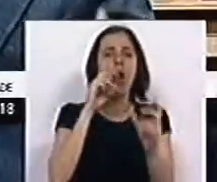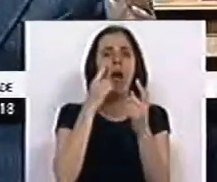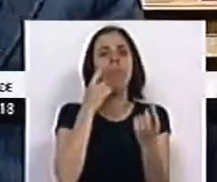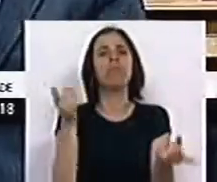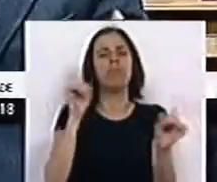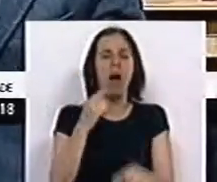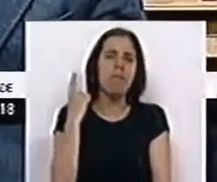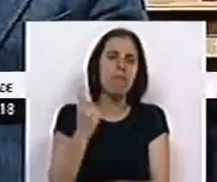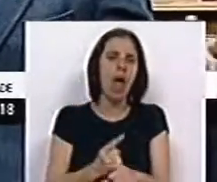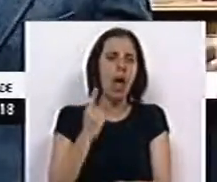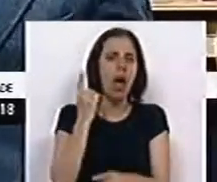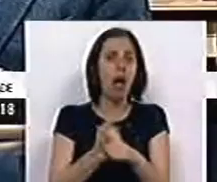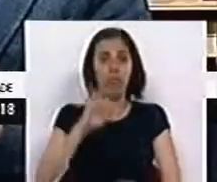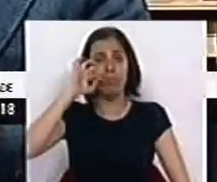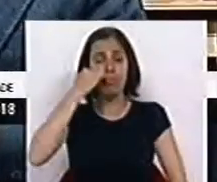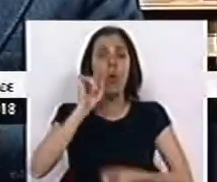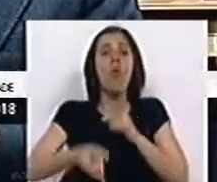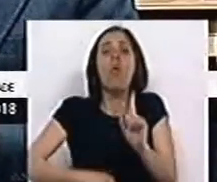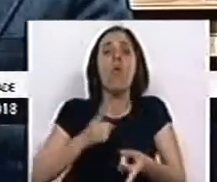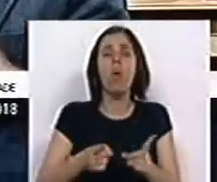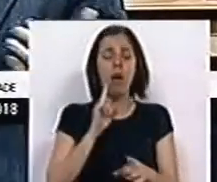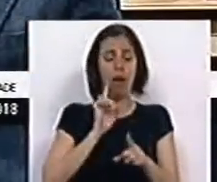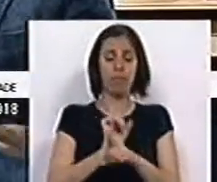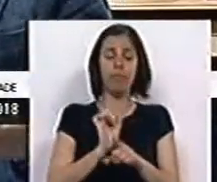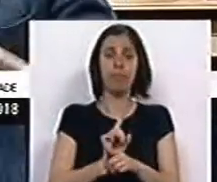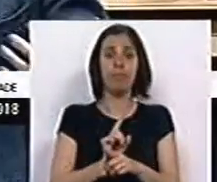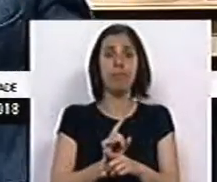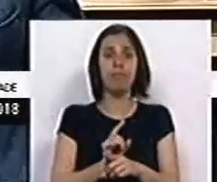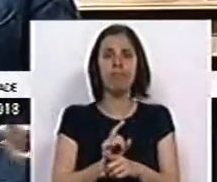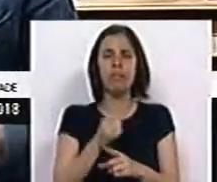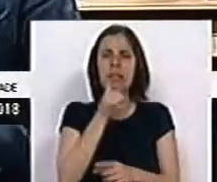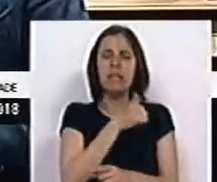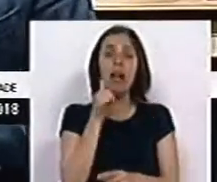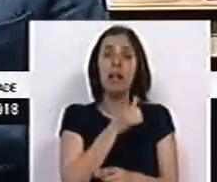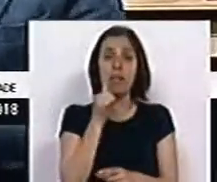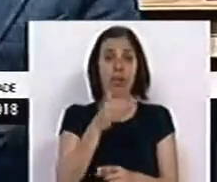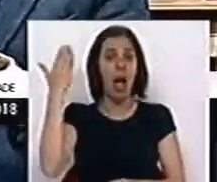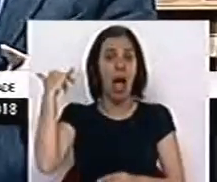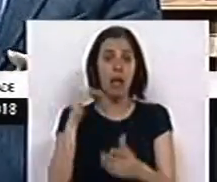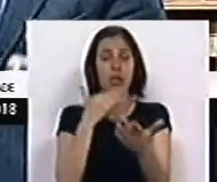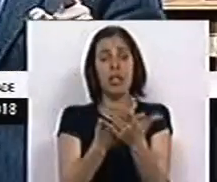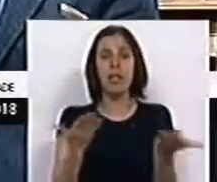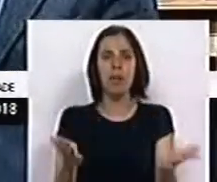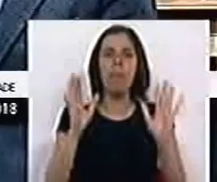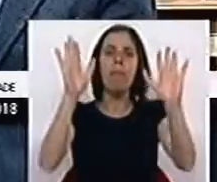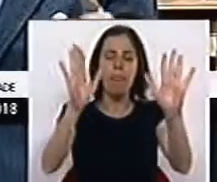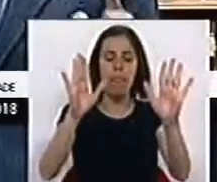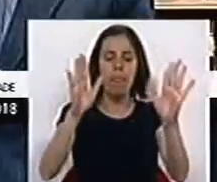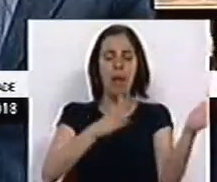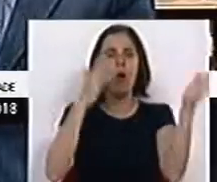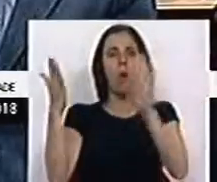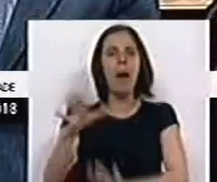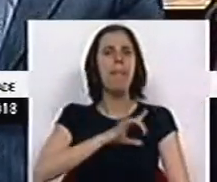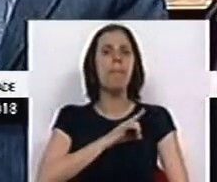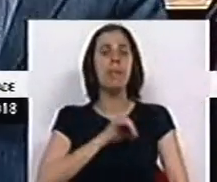novamente aos mesmos do costume aquela que já era a margem de sacrifício anteriormente dada. Vamos agora para o lado